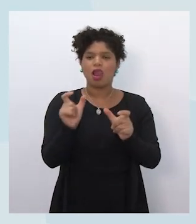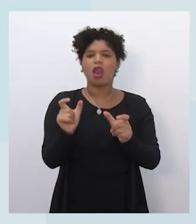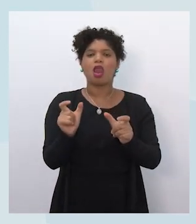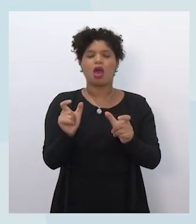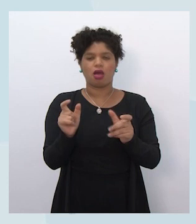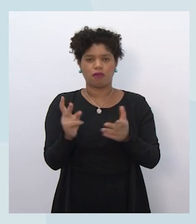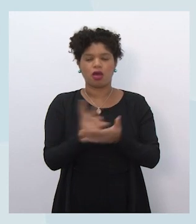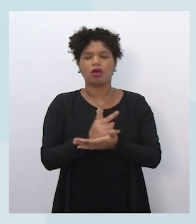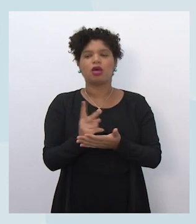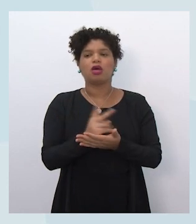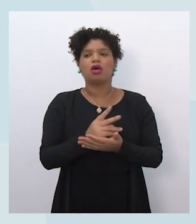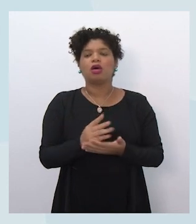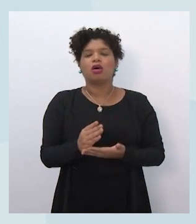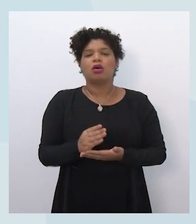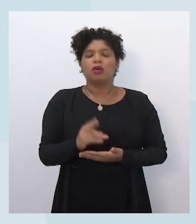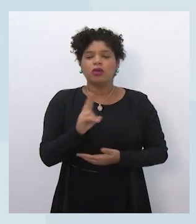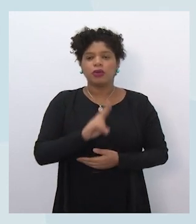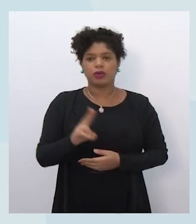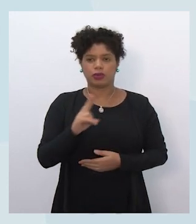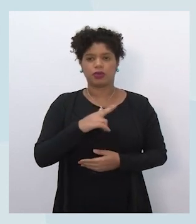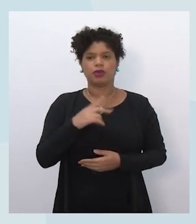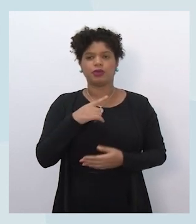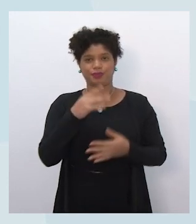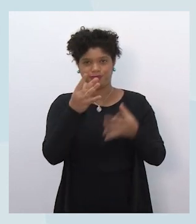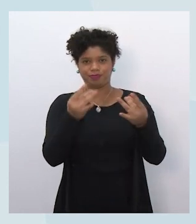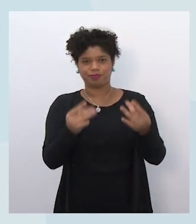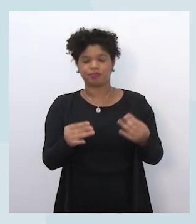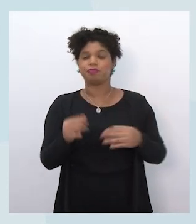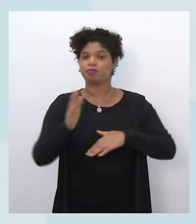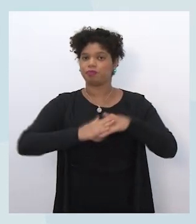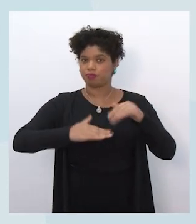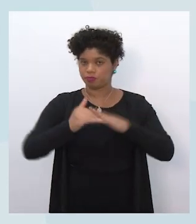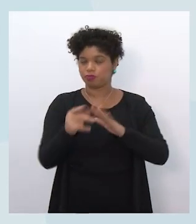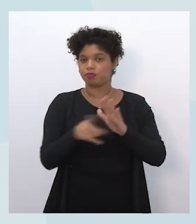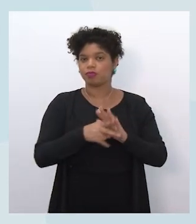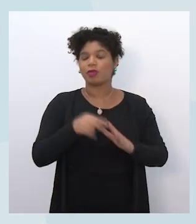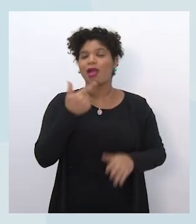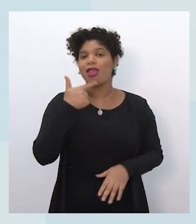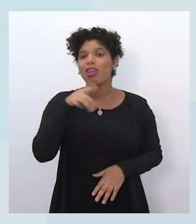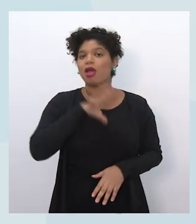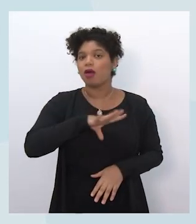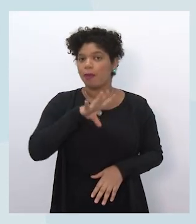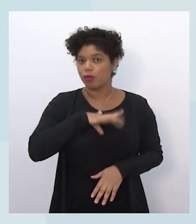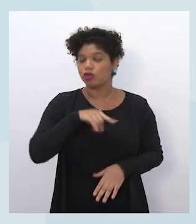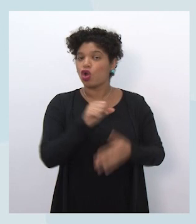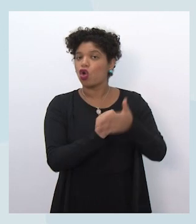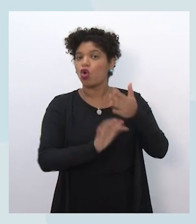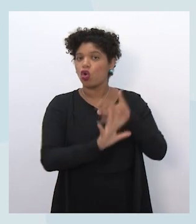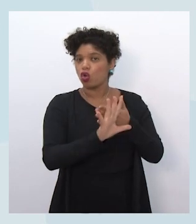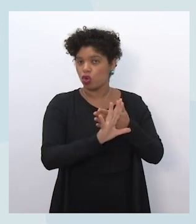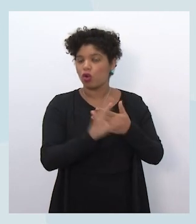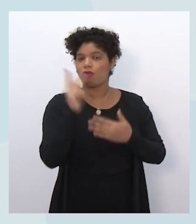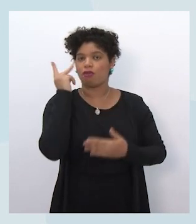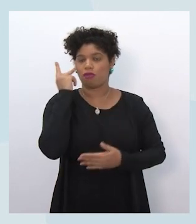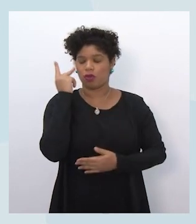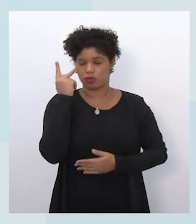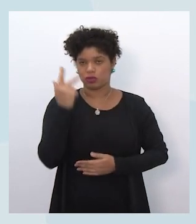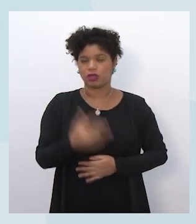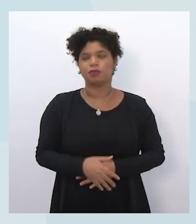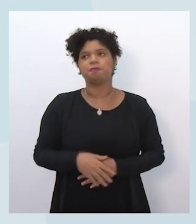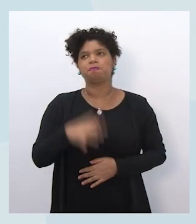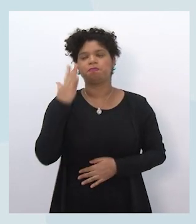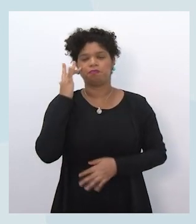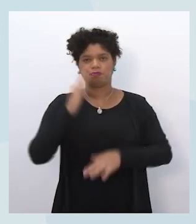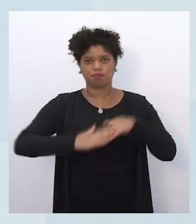linchestas, cursos iconográficos, que é uma habilidade de língua portuguesa do currículo paulista. Se não estiver enganado, é uma